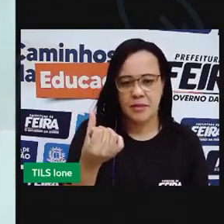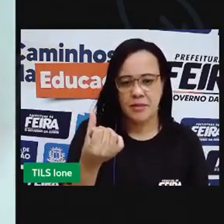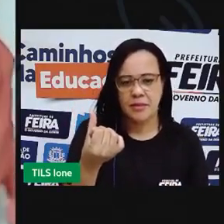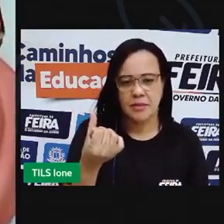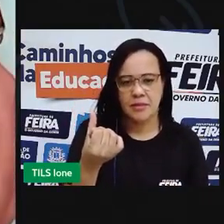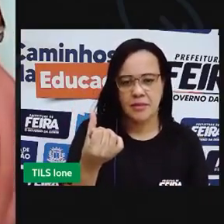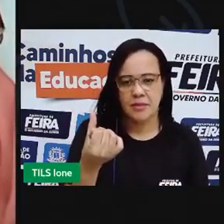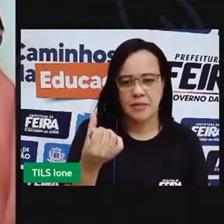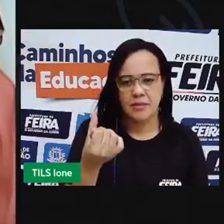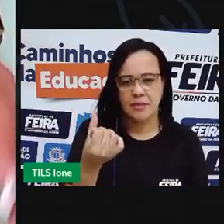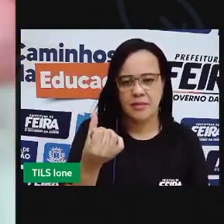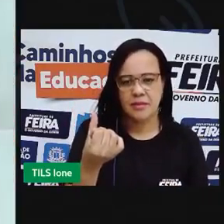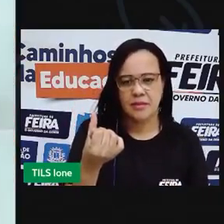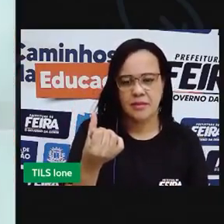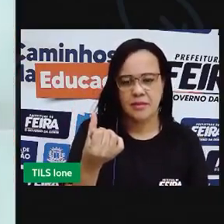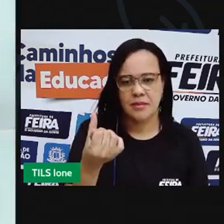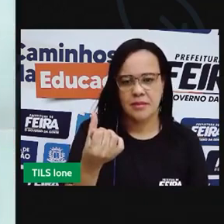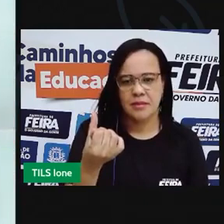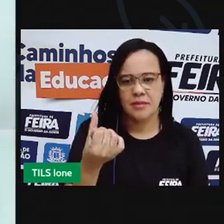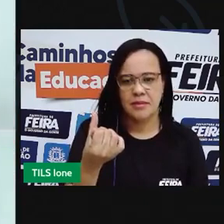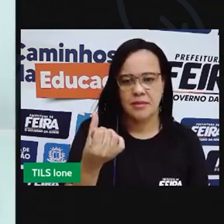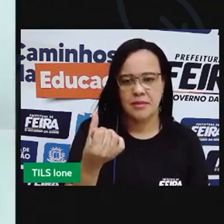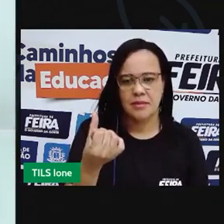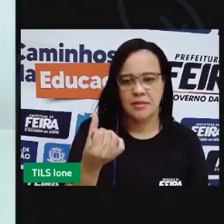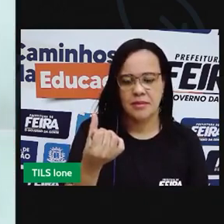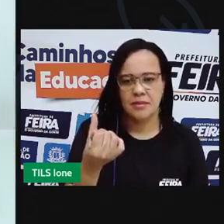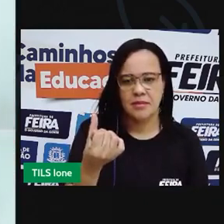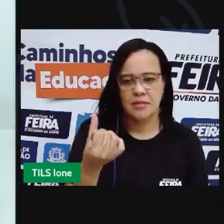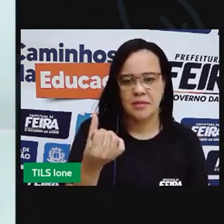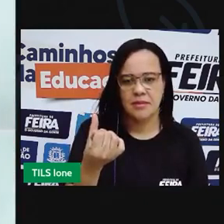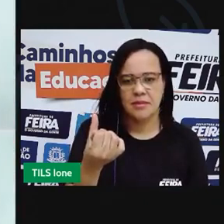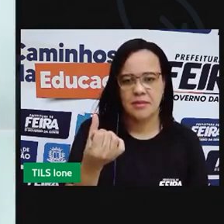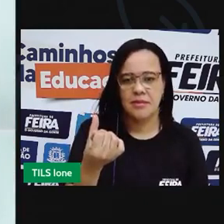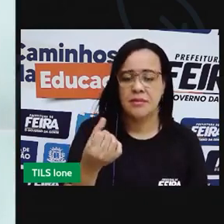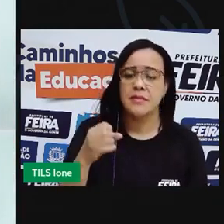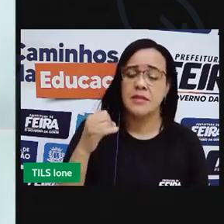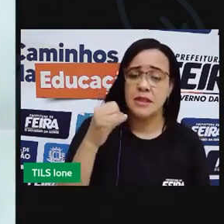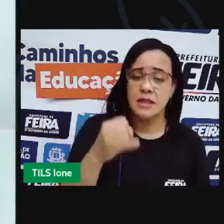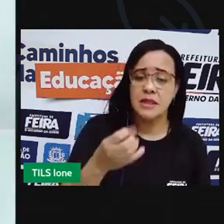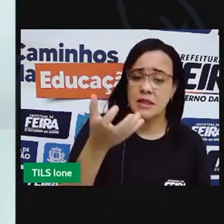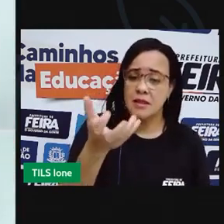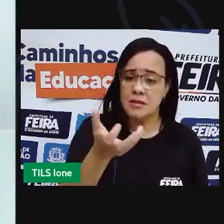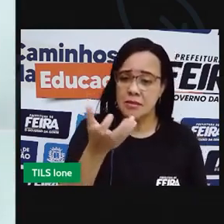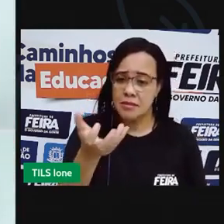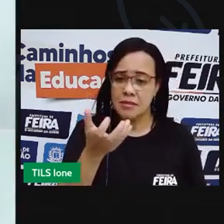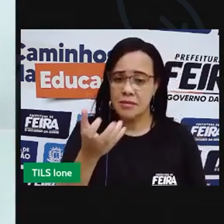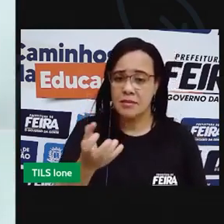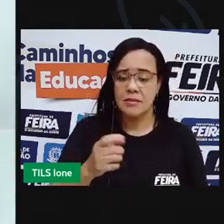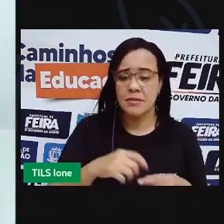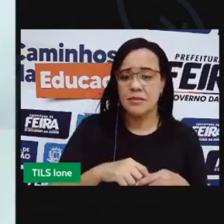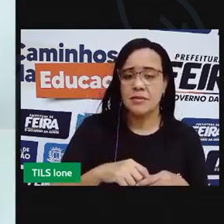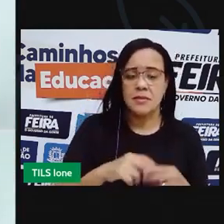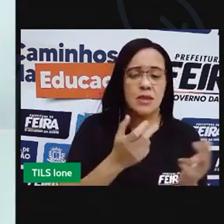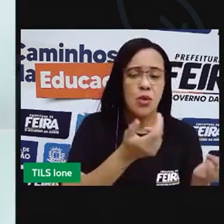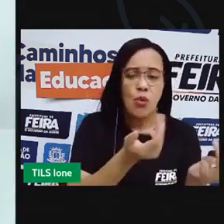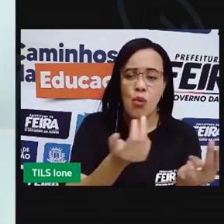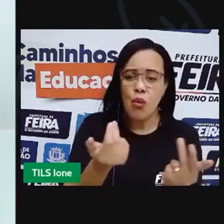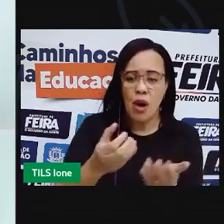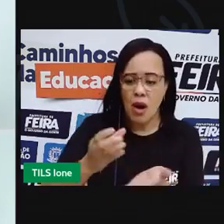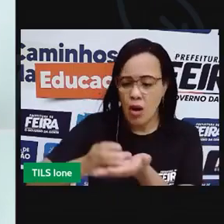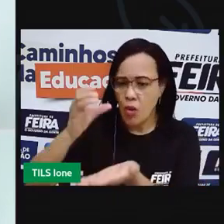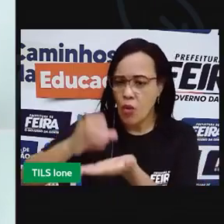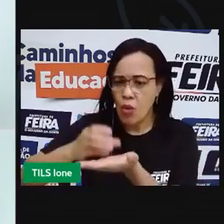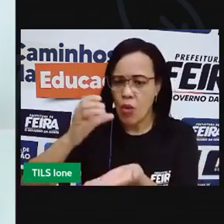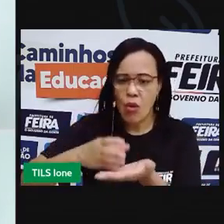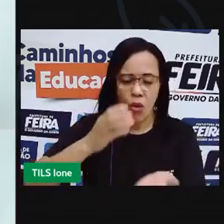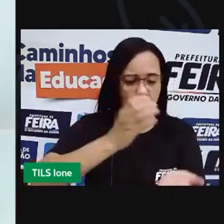copos eu quiser que essa filha fique com a mesma quantidade de